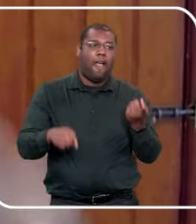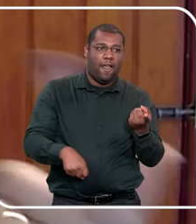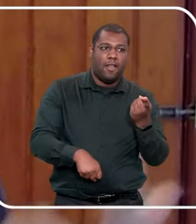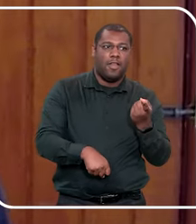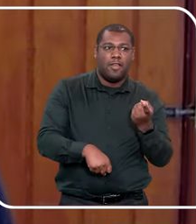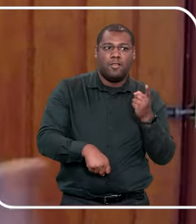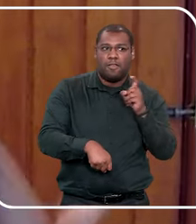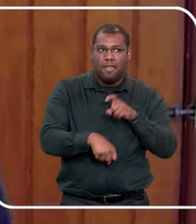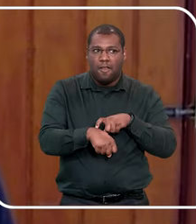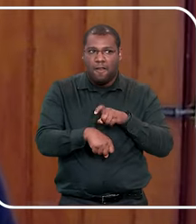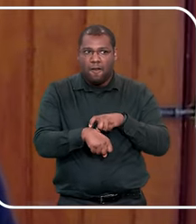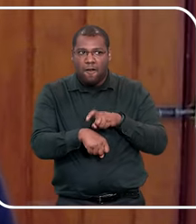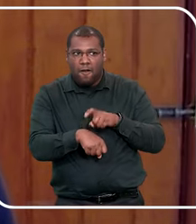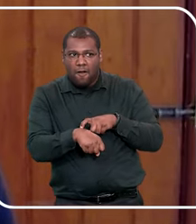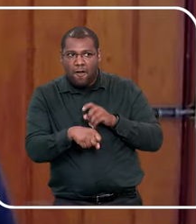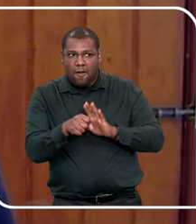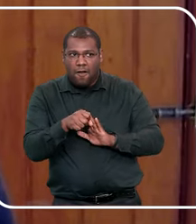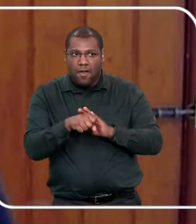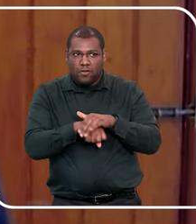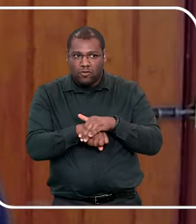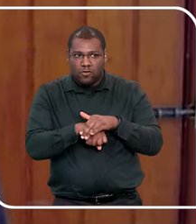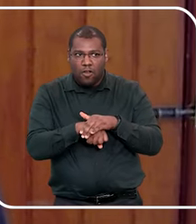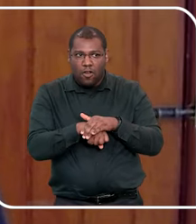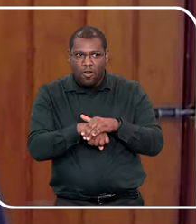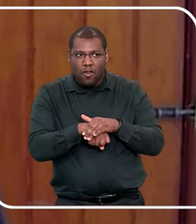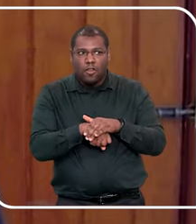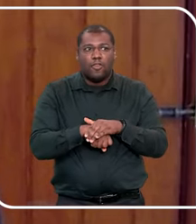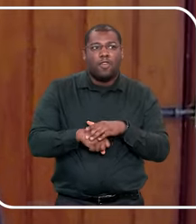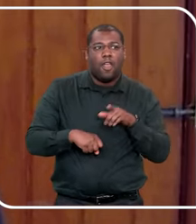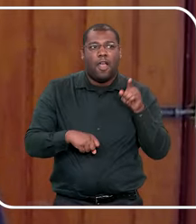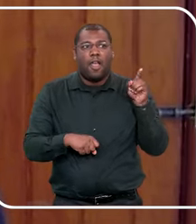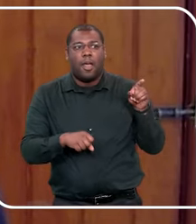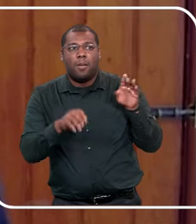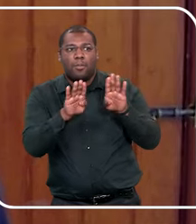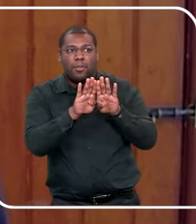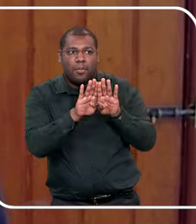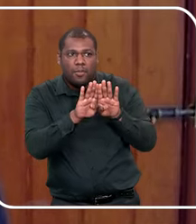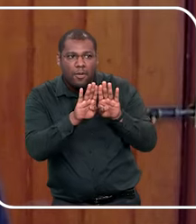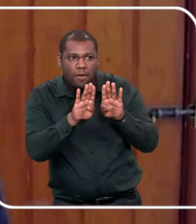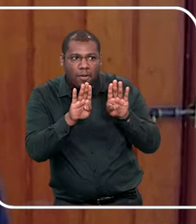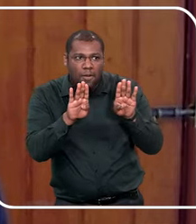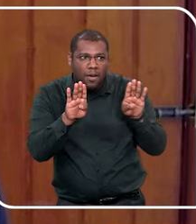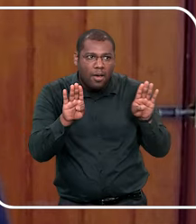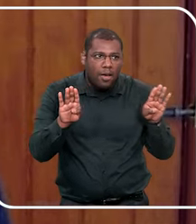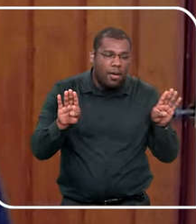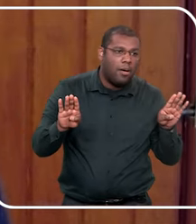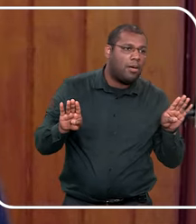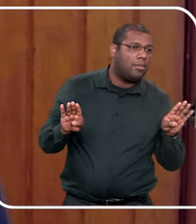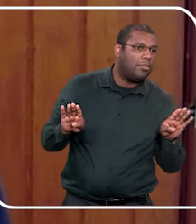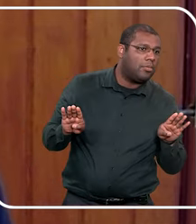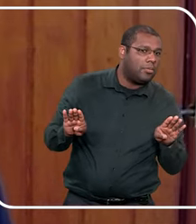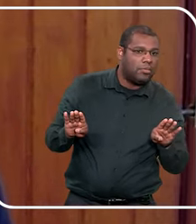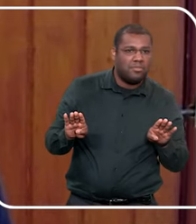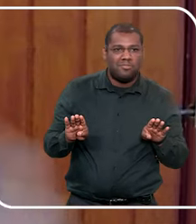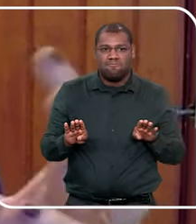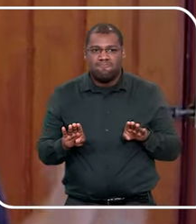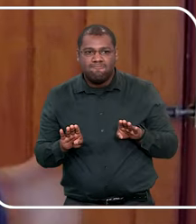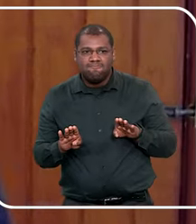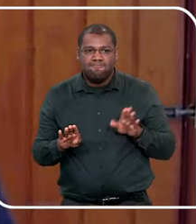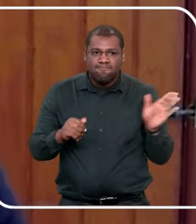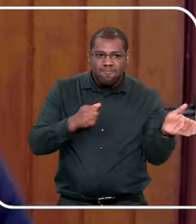você, pode ficar tranquila, pode dormir, então, alteração no sono, sono leve, medo de dormir sozinha, pesadelos,